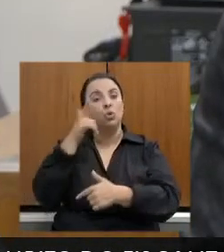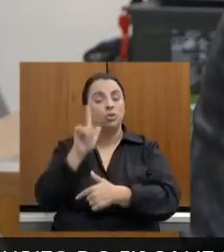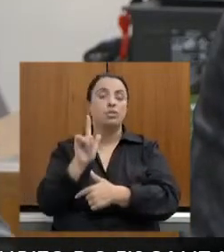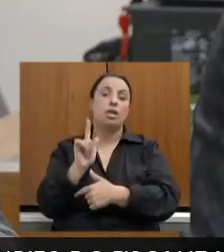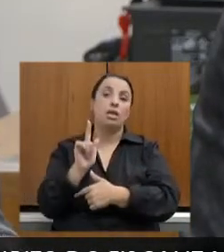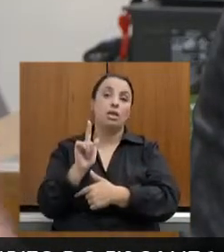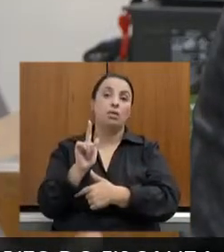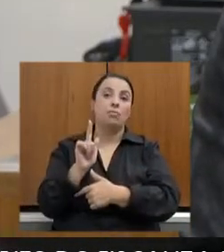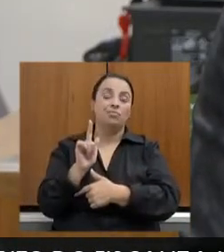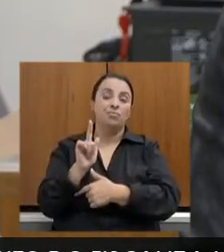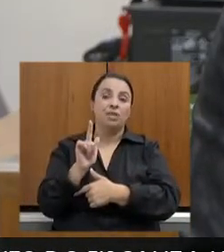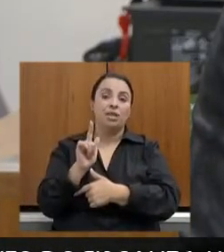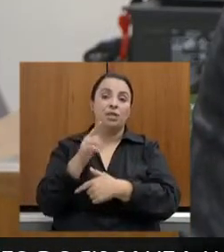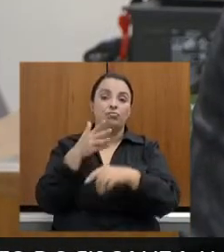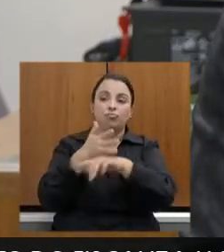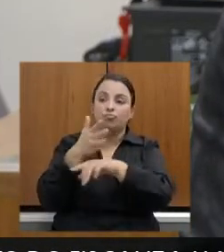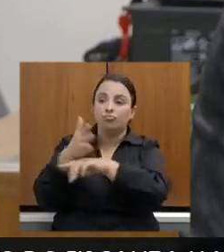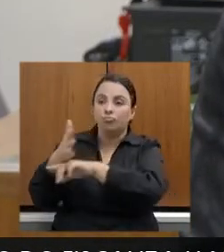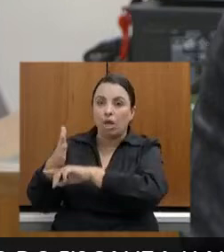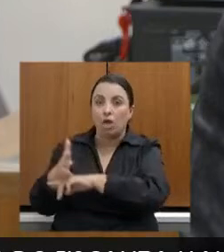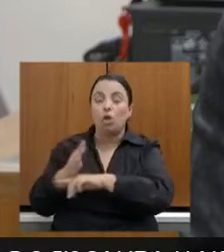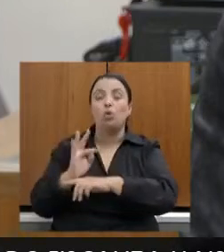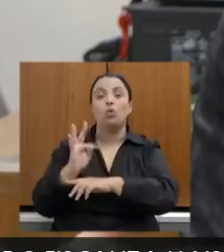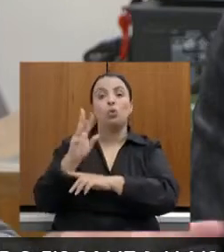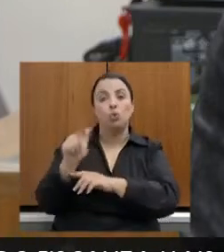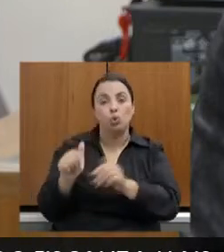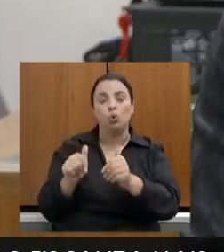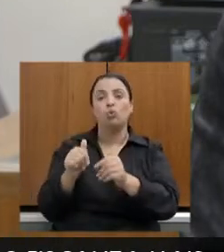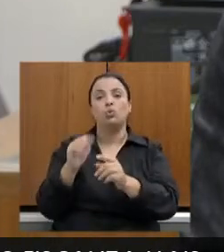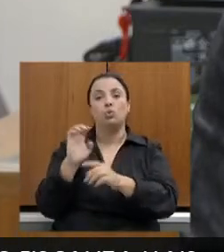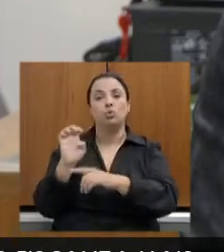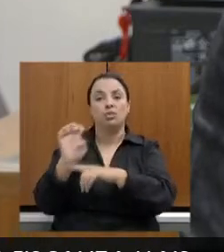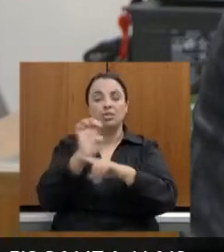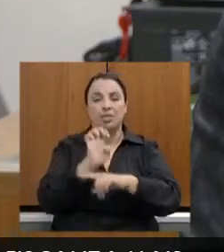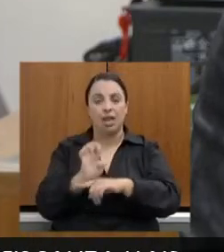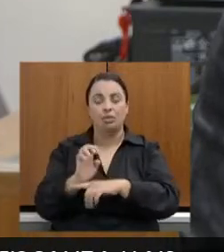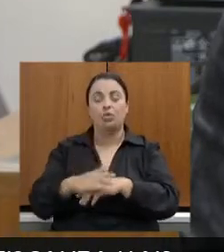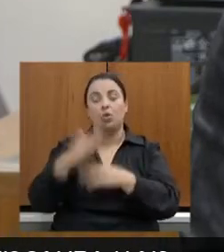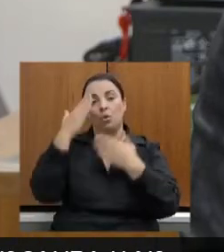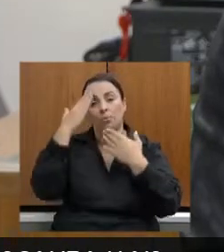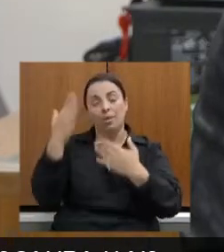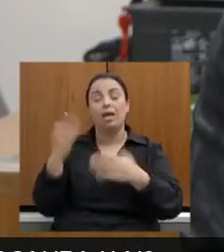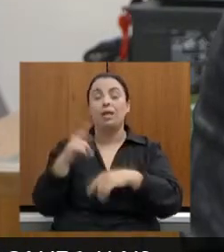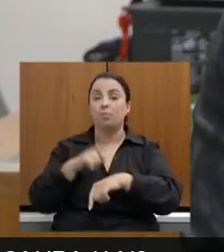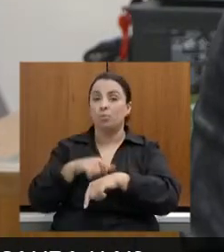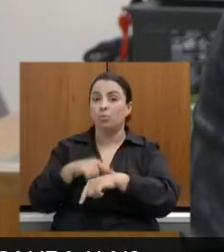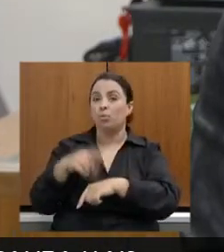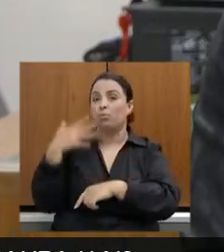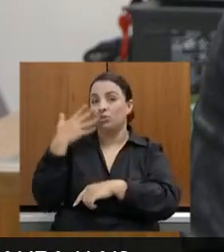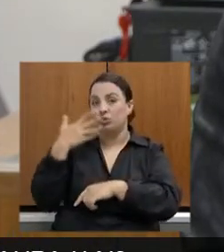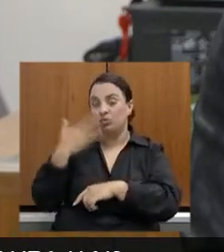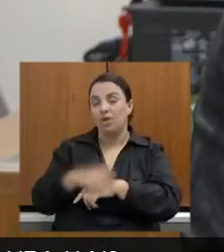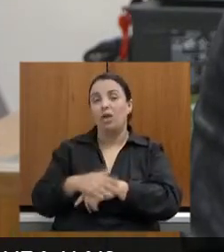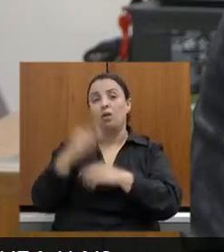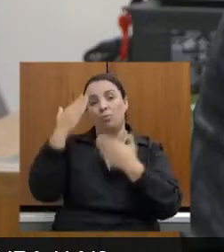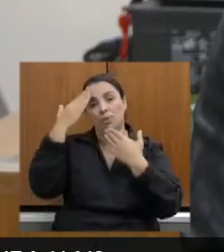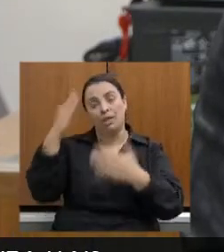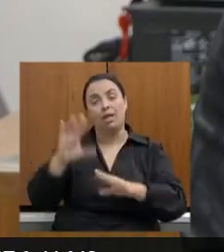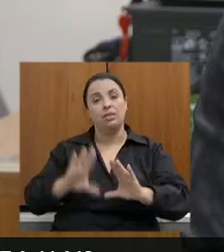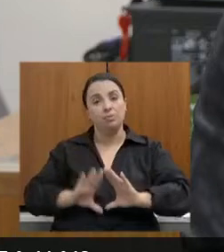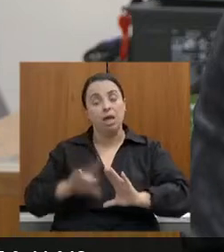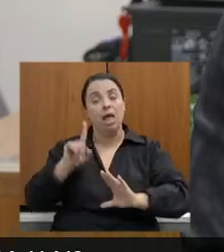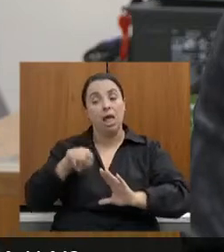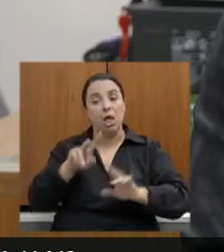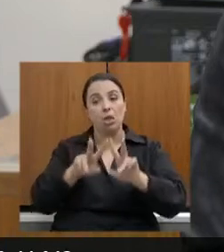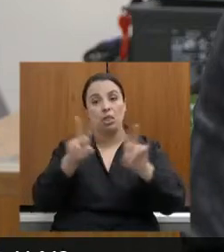dificuldades e suas realidades em cada local. Então, obrigado, secretário, pelo espaço, deputado, toda a Assembleia, porque realmente é uma pauta